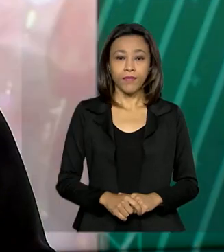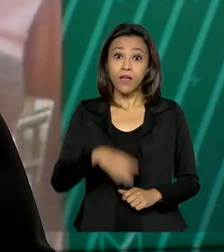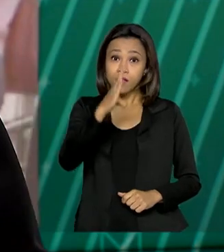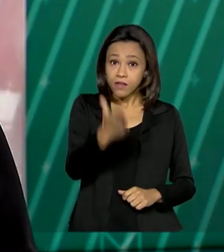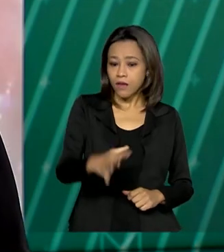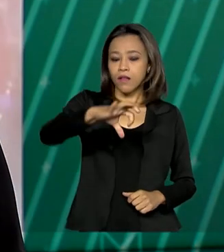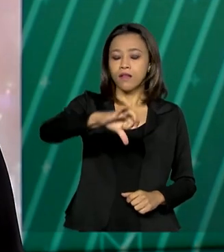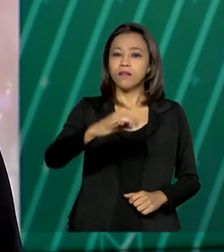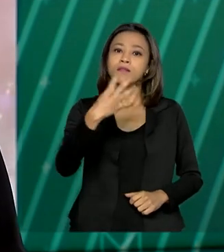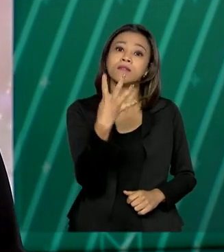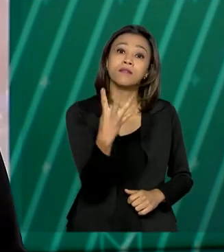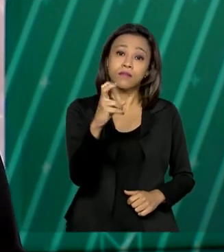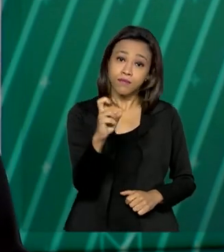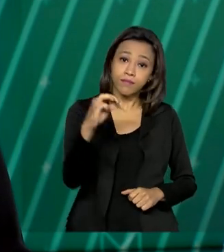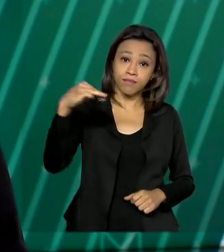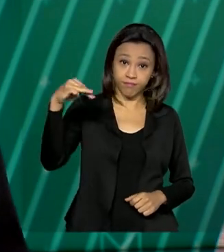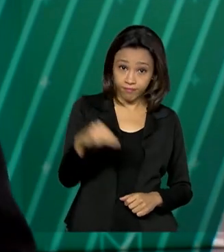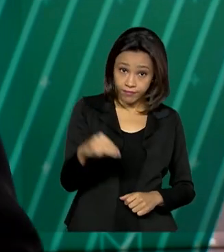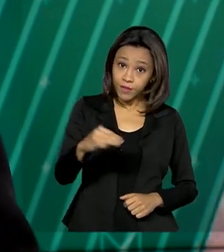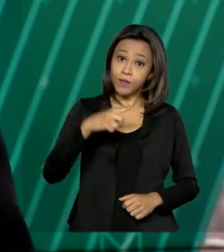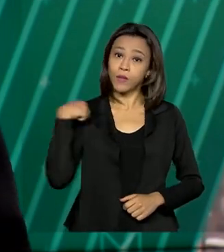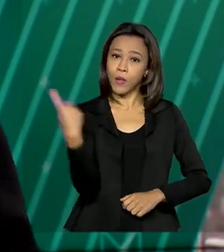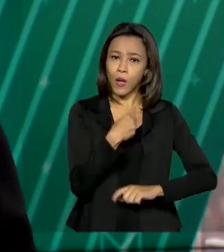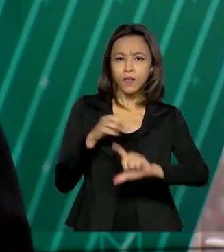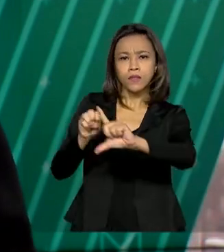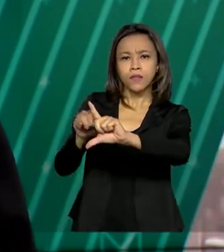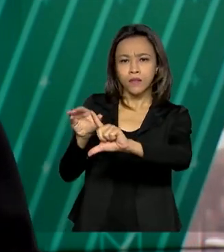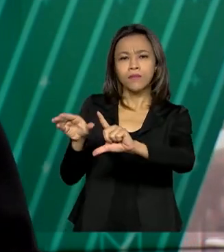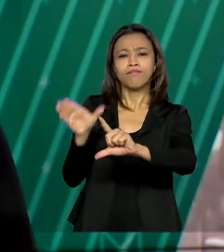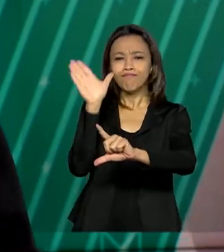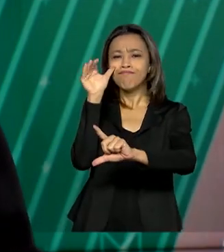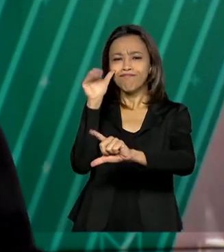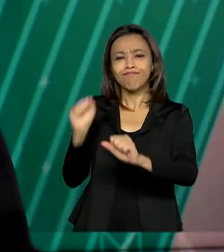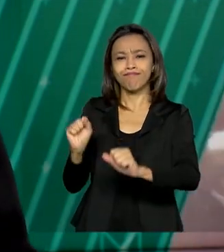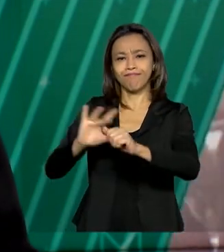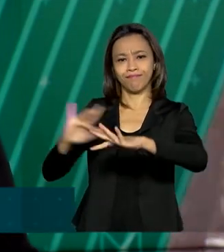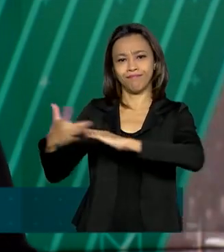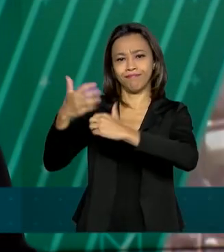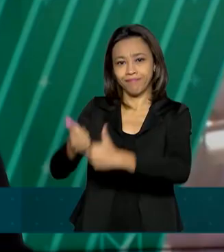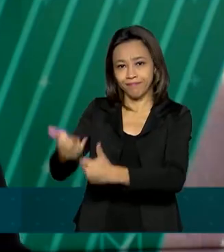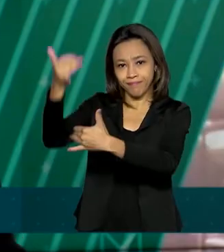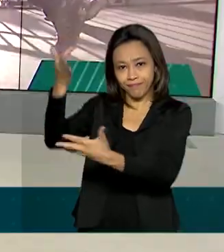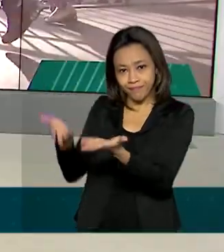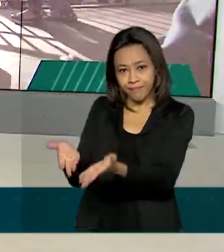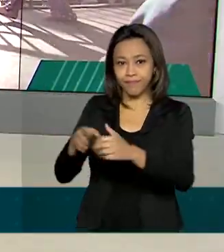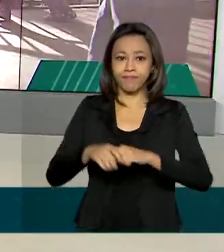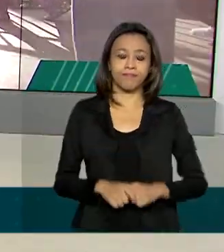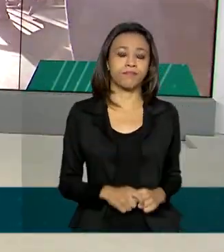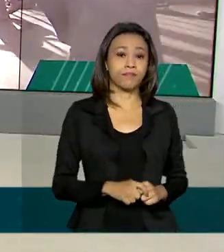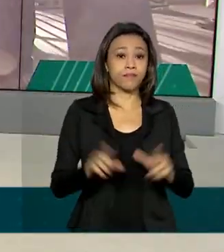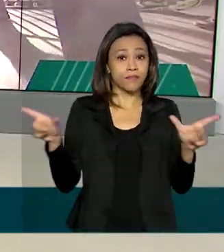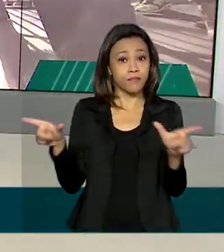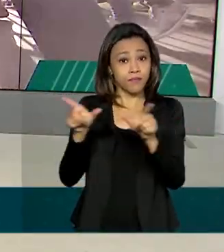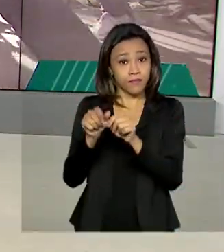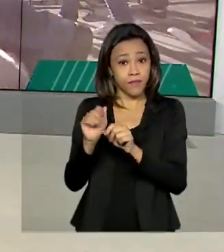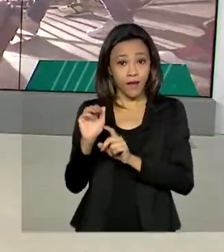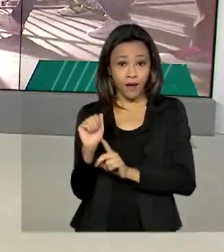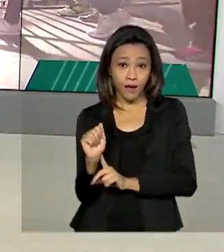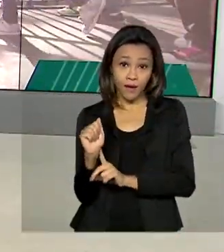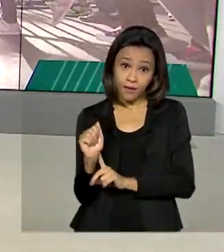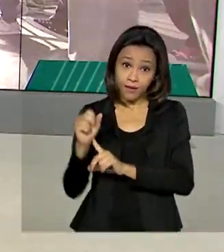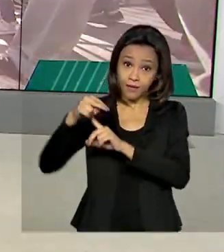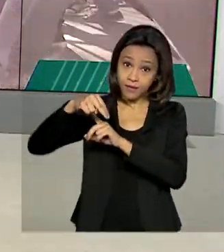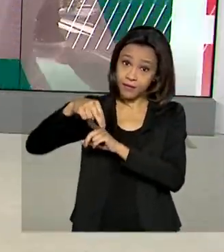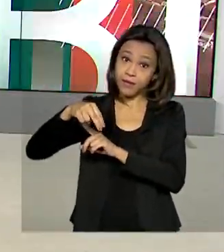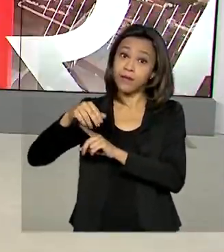São 9 horas e 45 minutos. Nós estamos ao vivo também pelas redes sociais. A Agência Nacional de